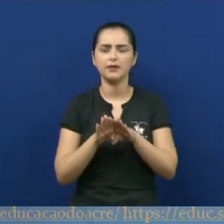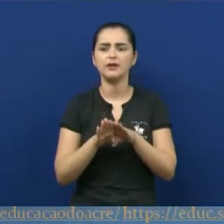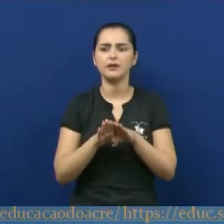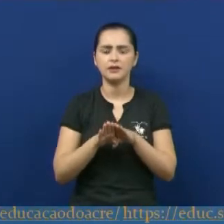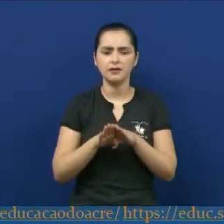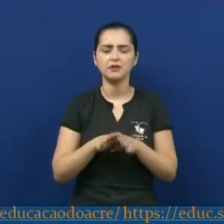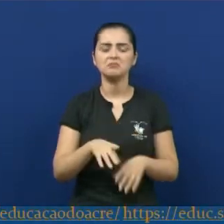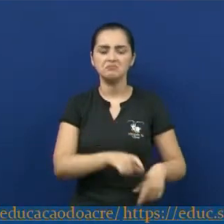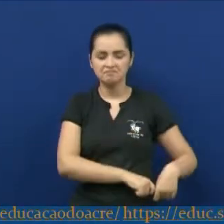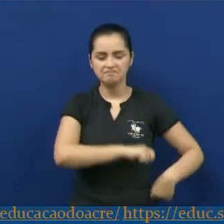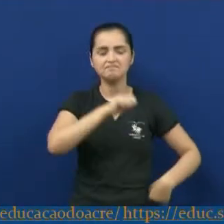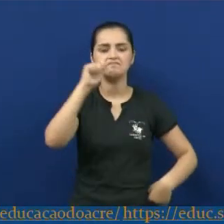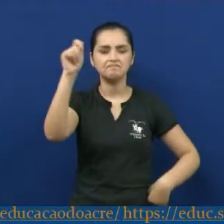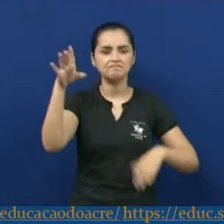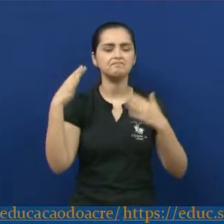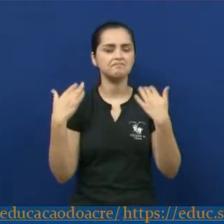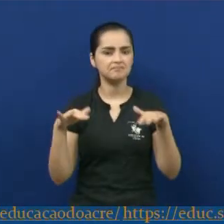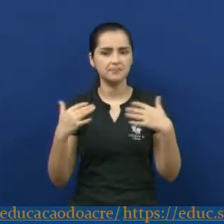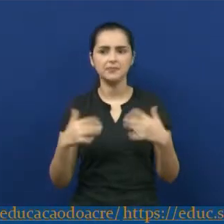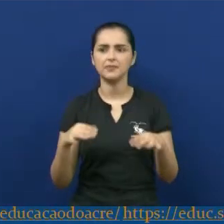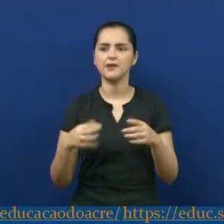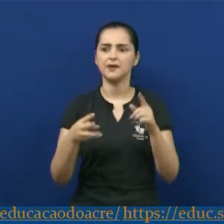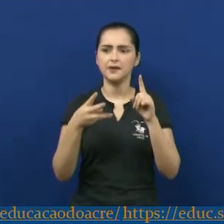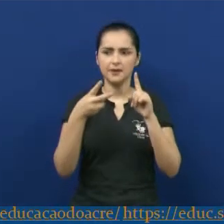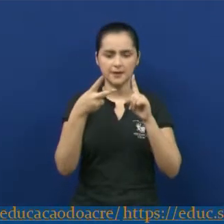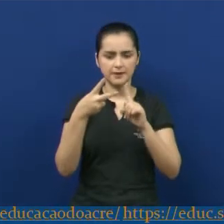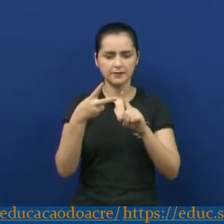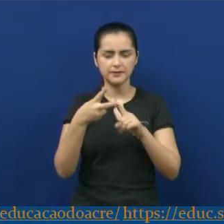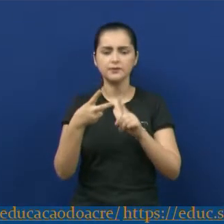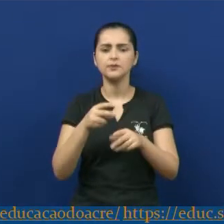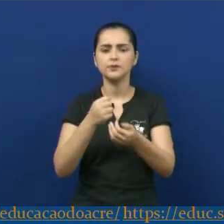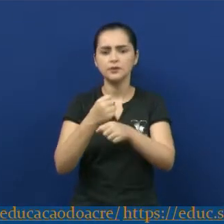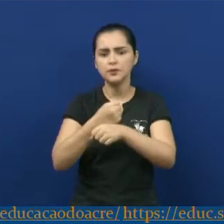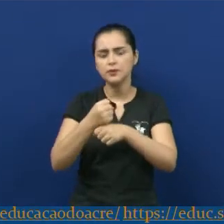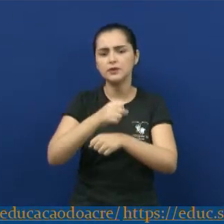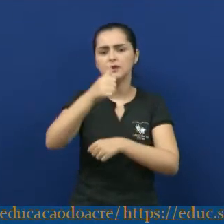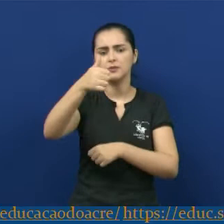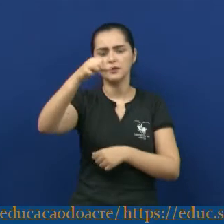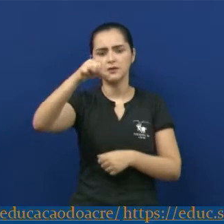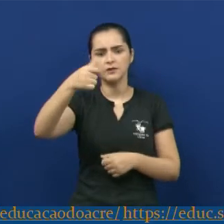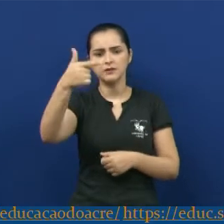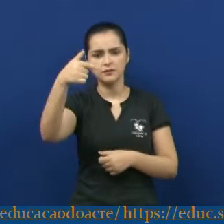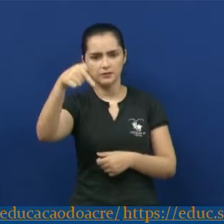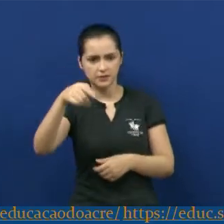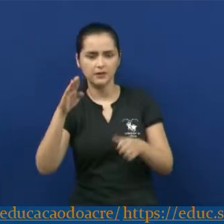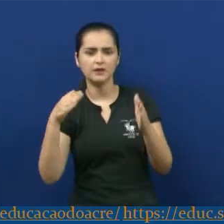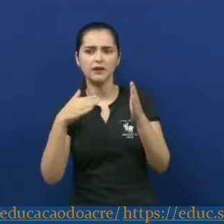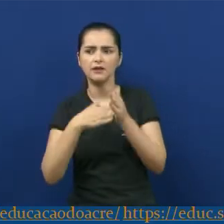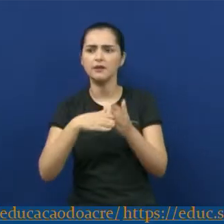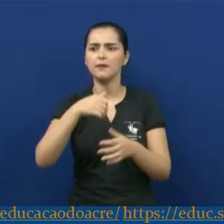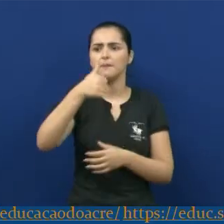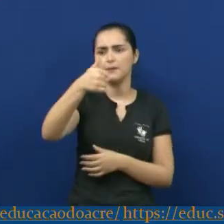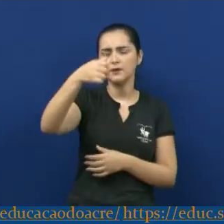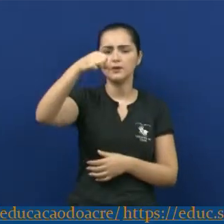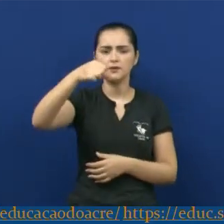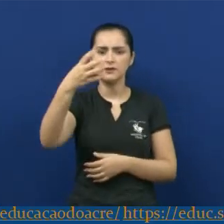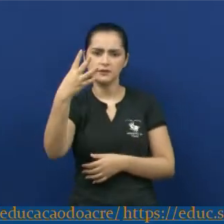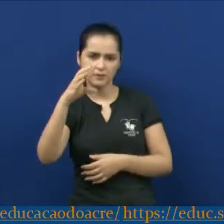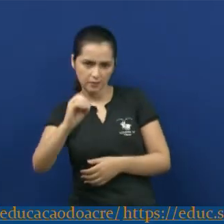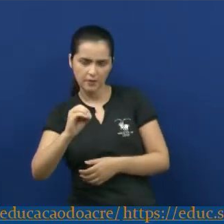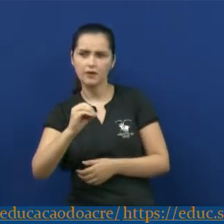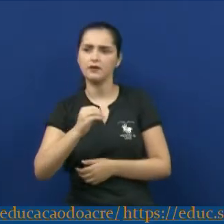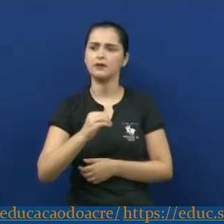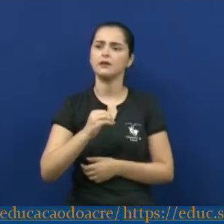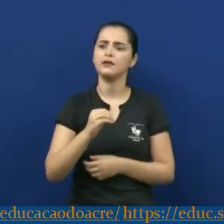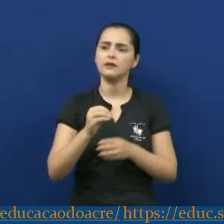heroica. A segunda fase vai de 1927 a 1940, chamada de fase do